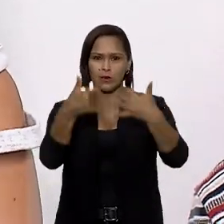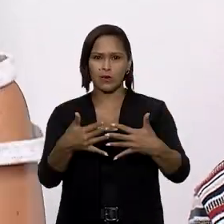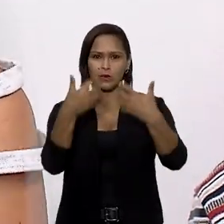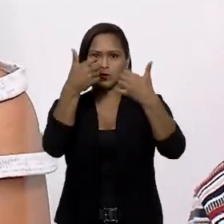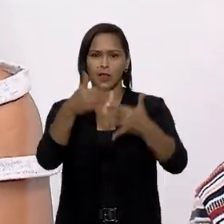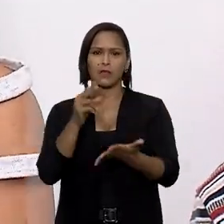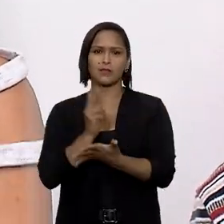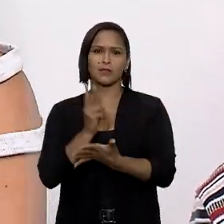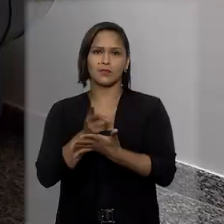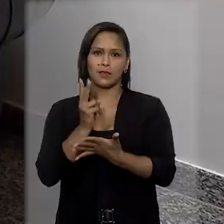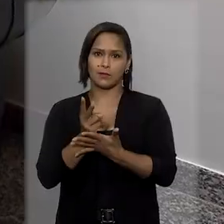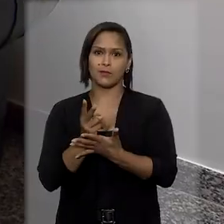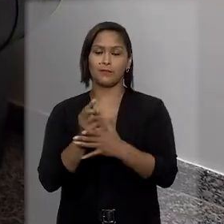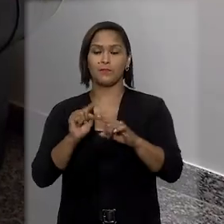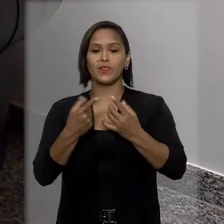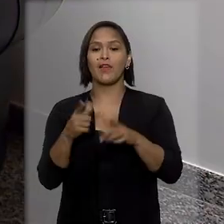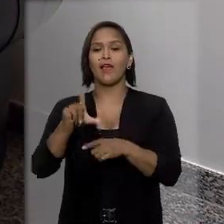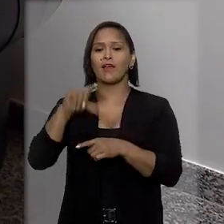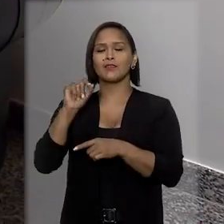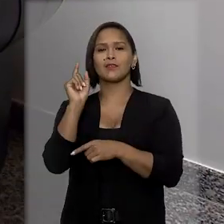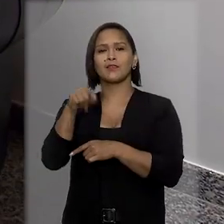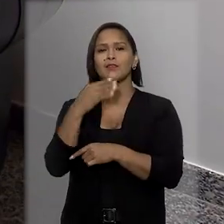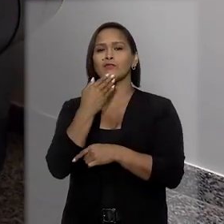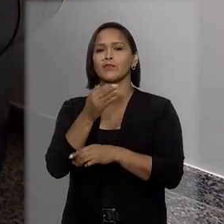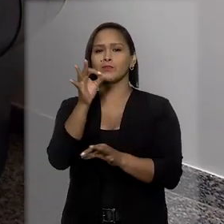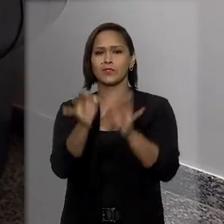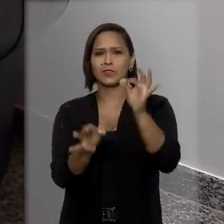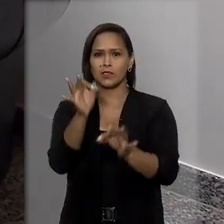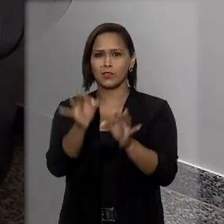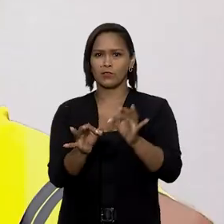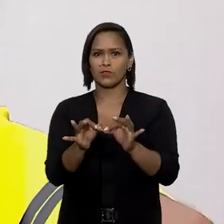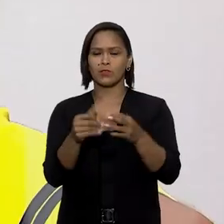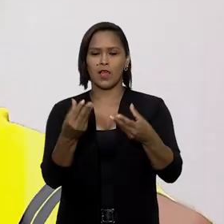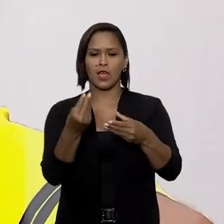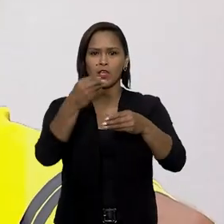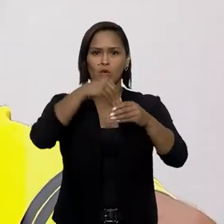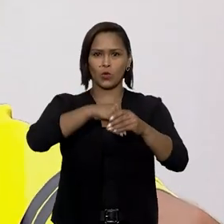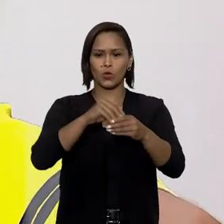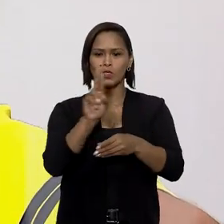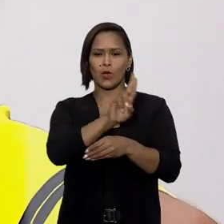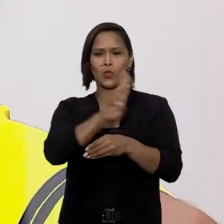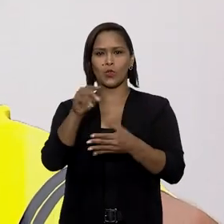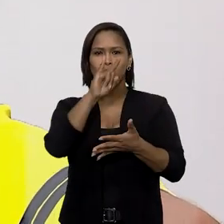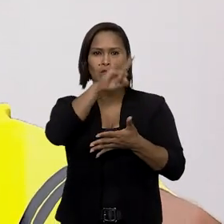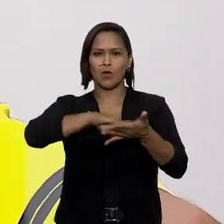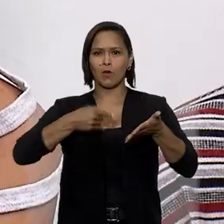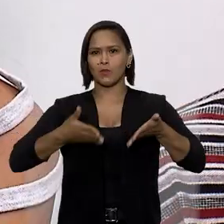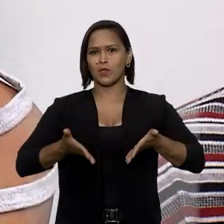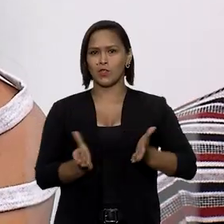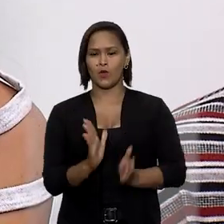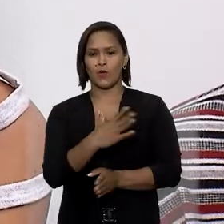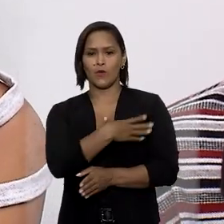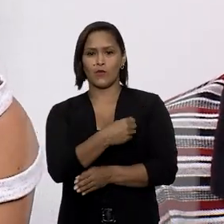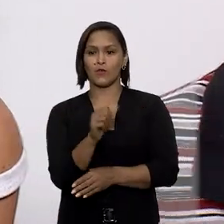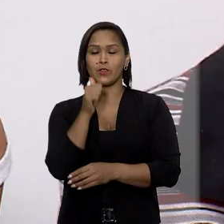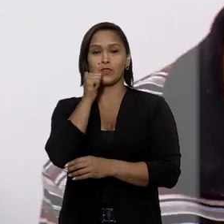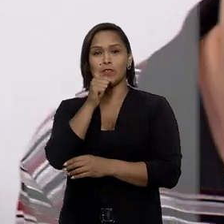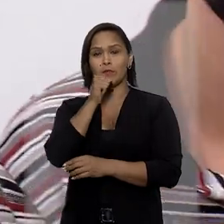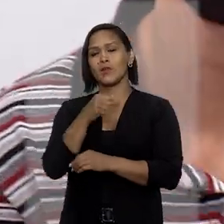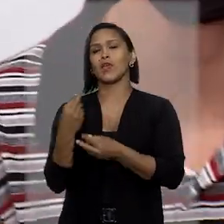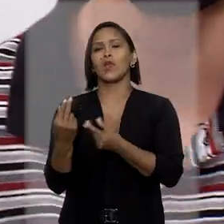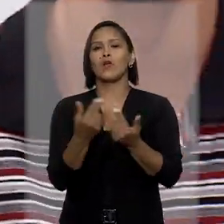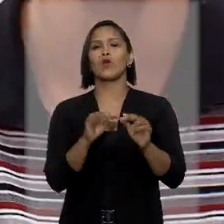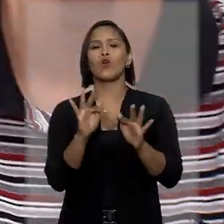exigia muita explicação. A saída foi pedir na justiça a inclusão de Marcelo na certidão de nascimento dos filhos de Adriana